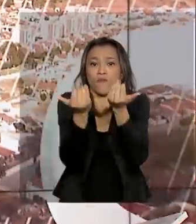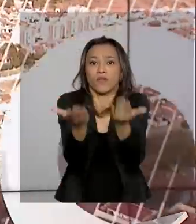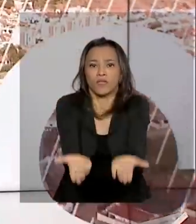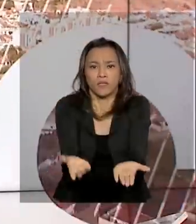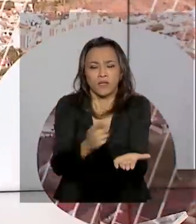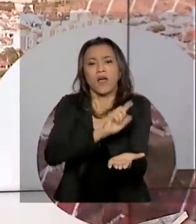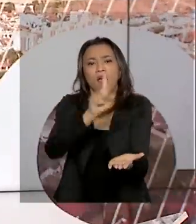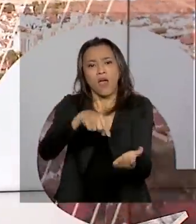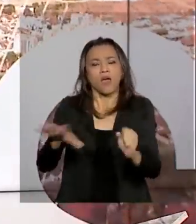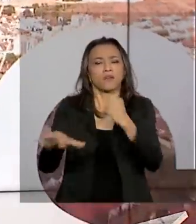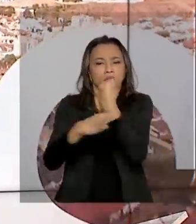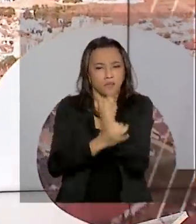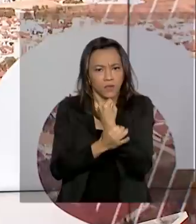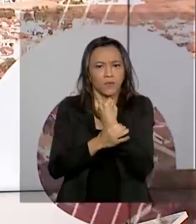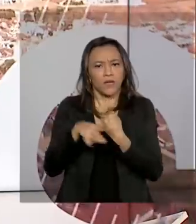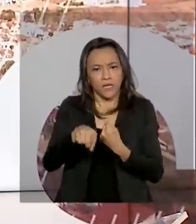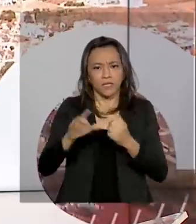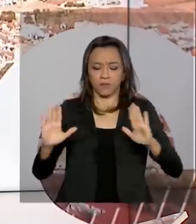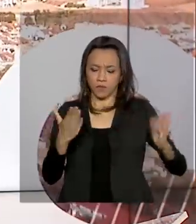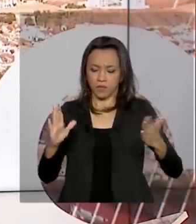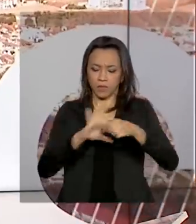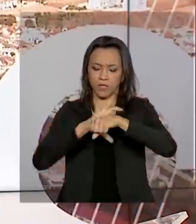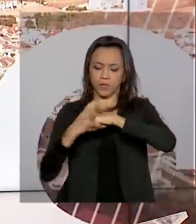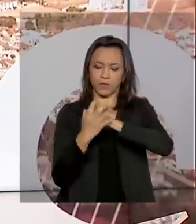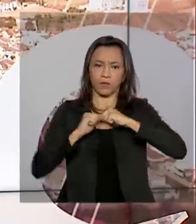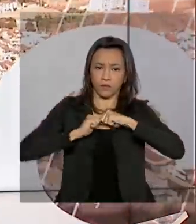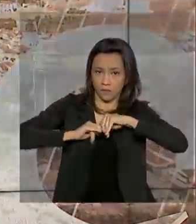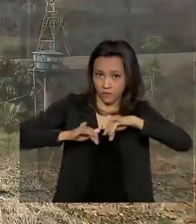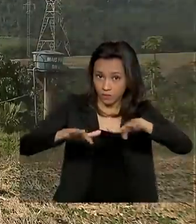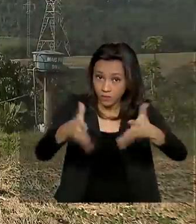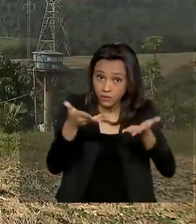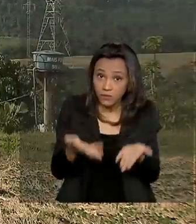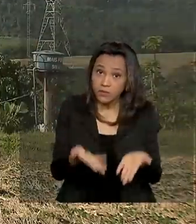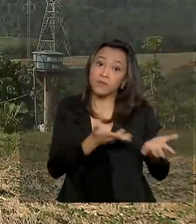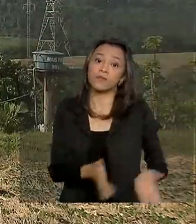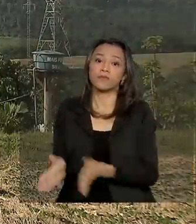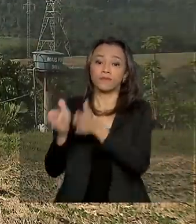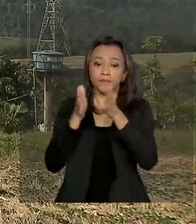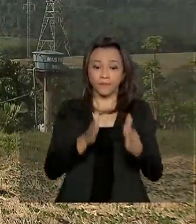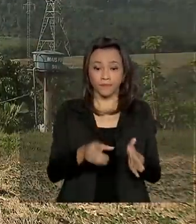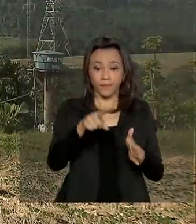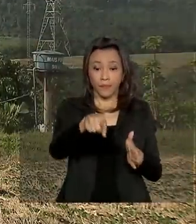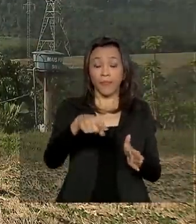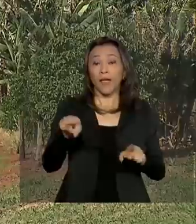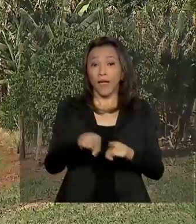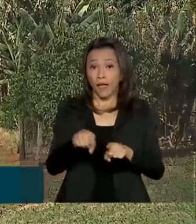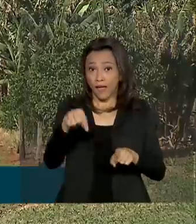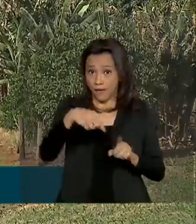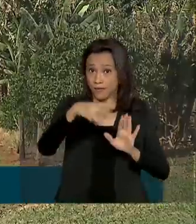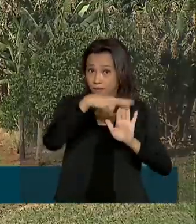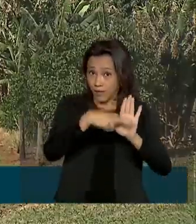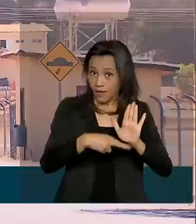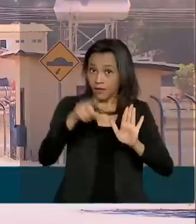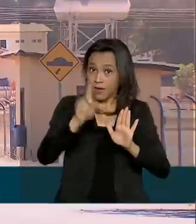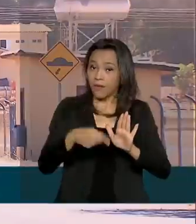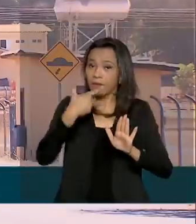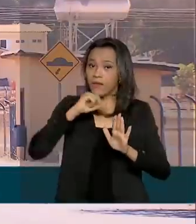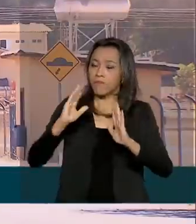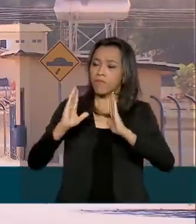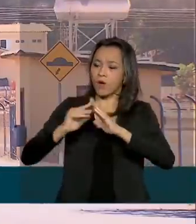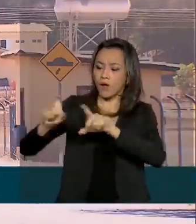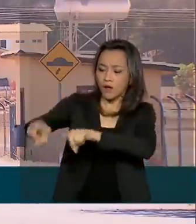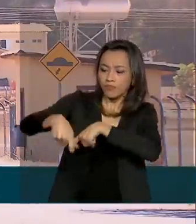garantir a prestação de serviço durante a pandemia do coronavírus. A medida vale para residências rurais e